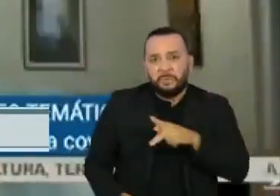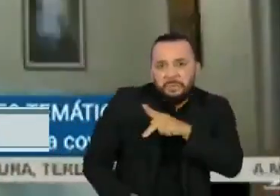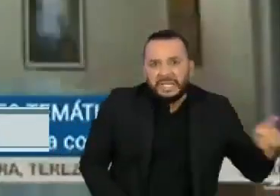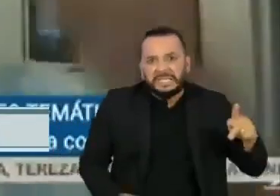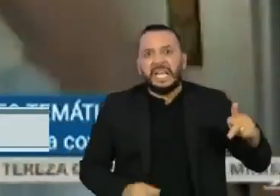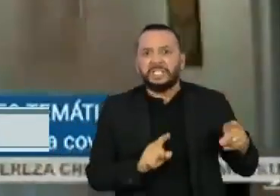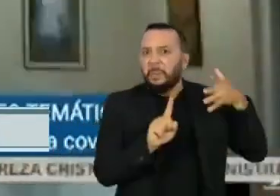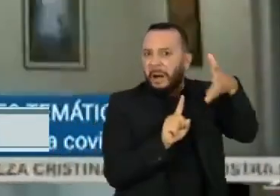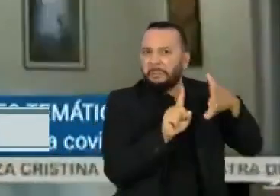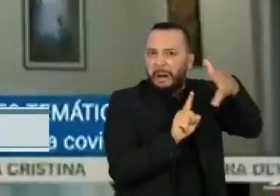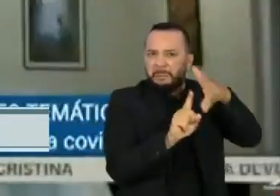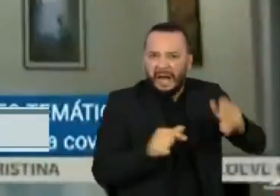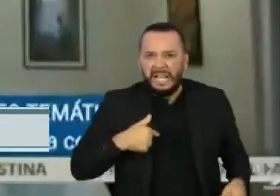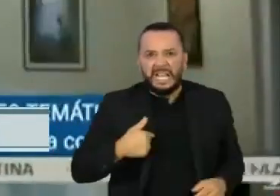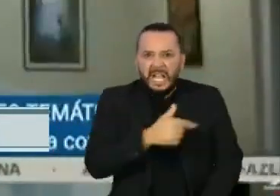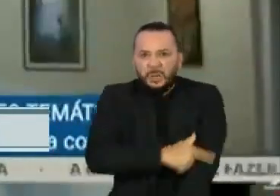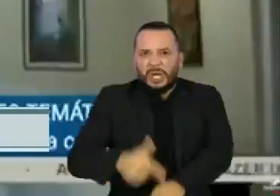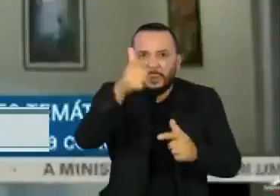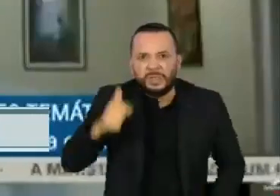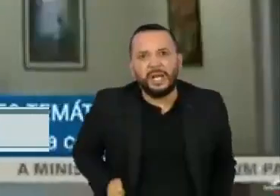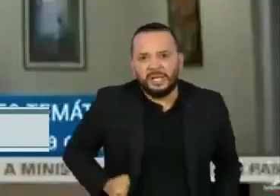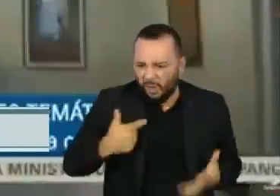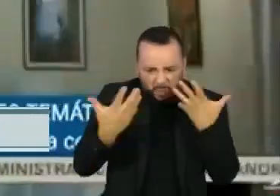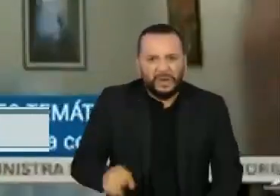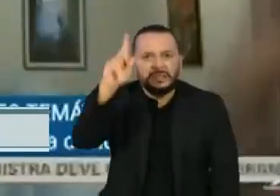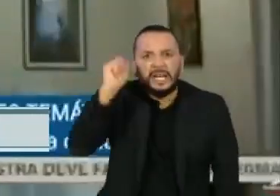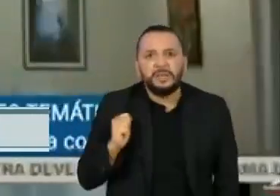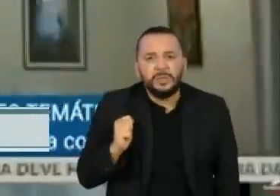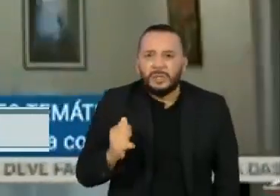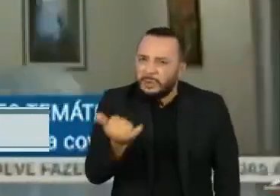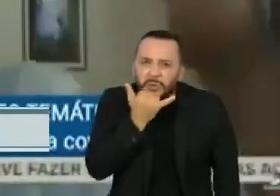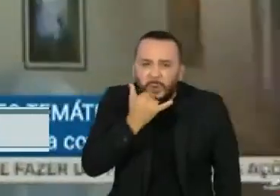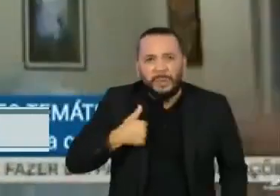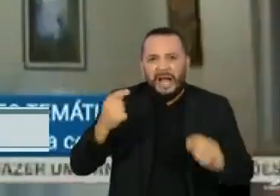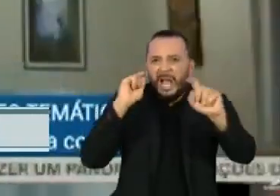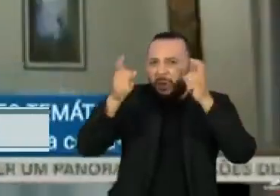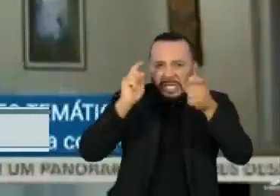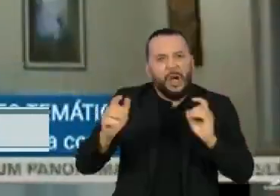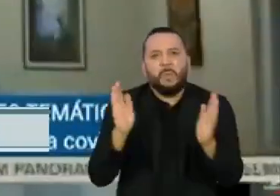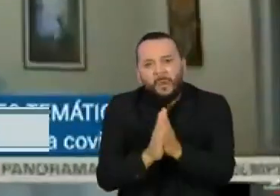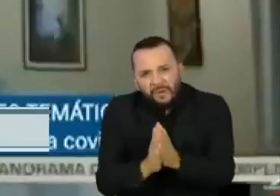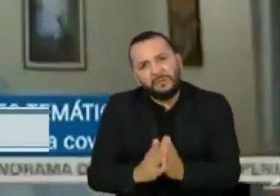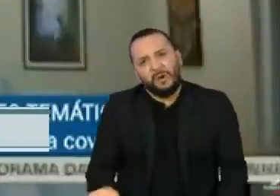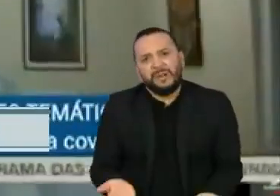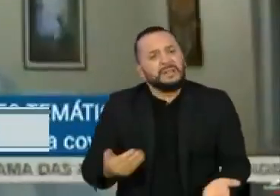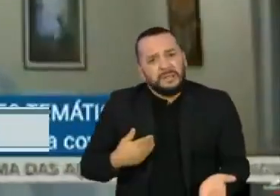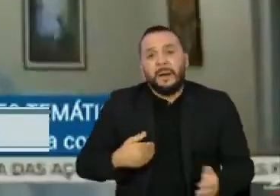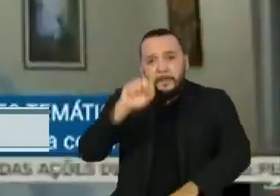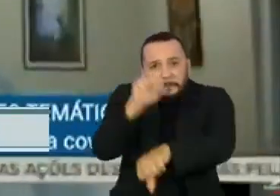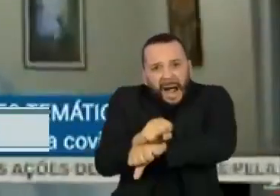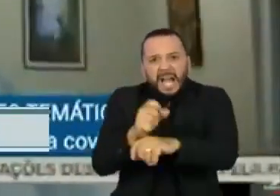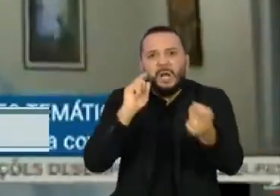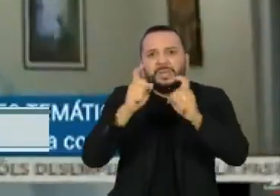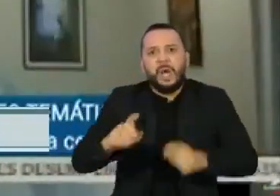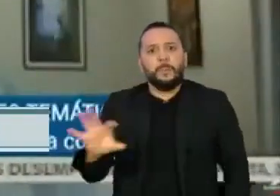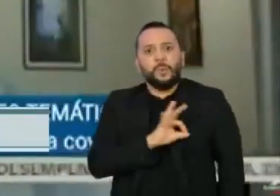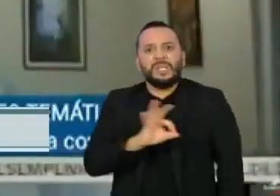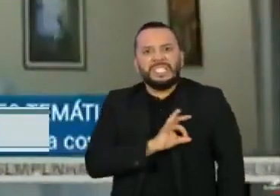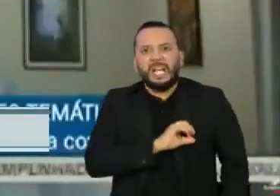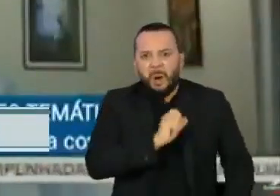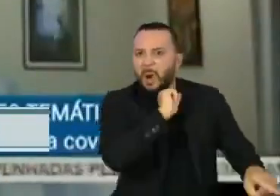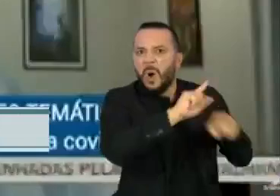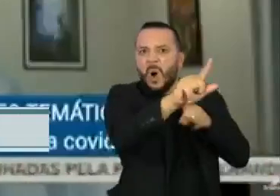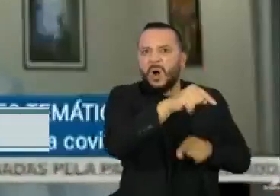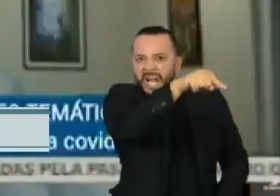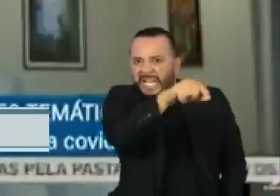presidente do Senado nos desrespeitar. Então, presidente, antes de continuar essa sessão, a primeira providência é que a polícia legislativa do Senado